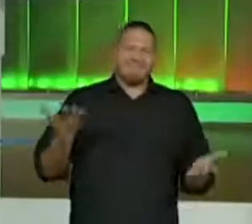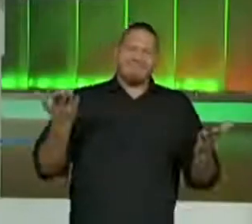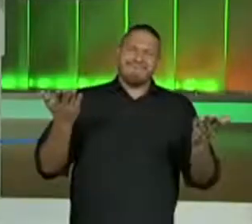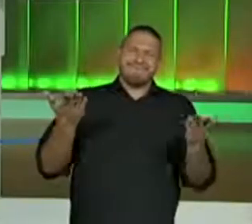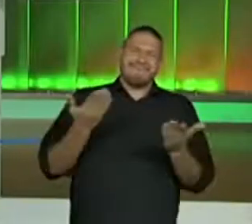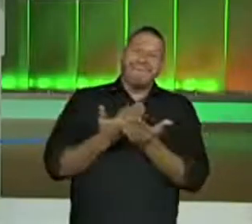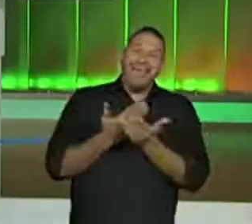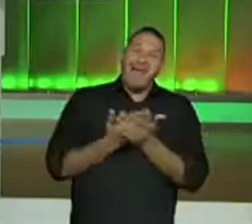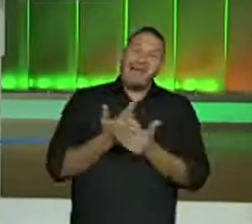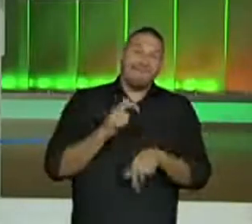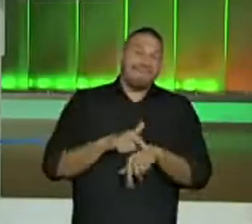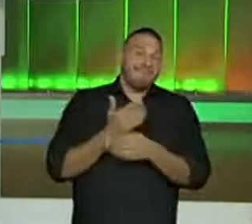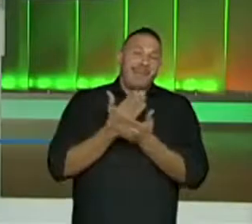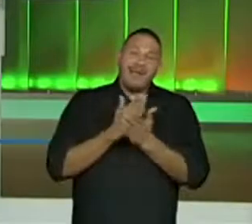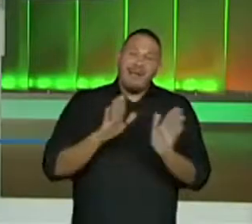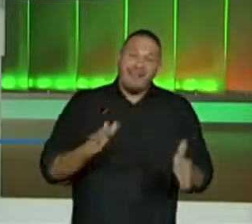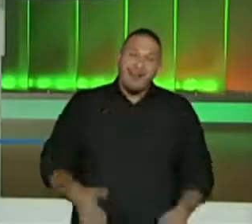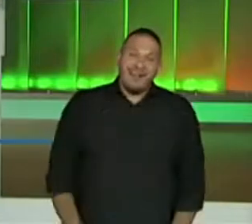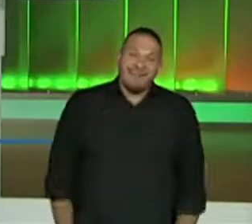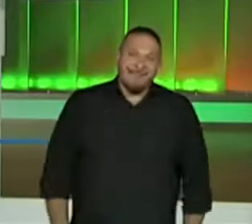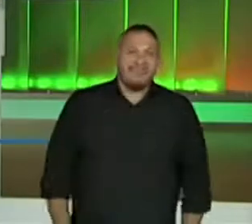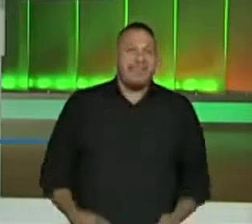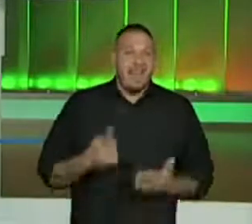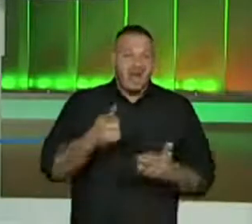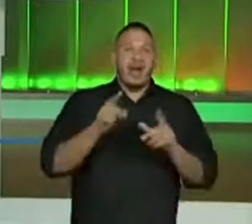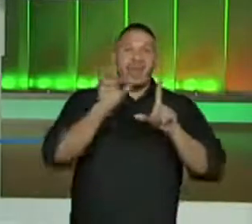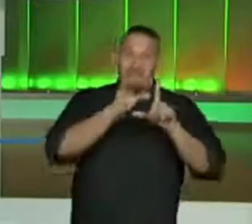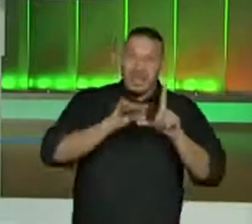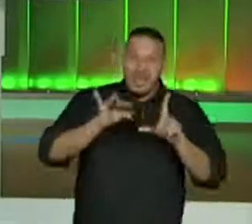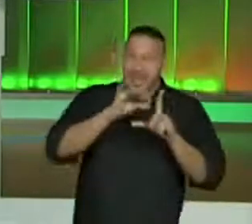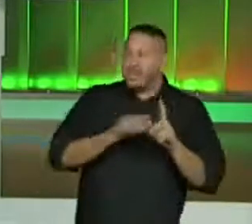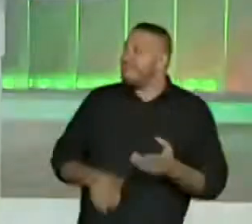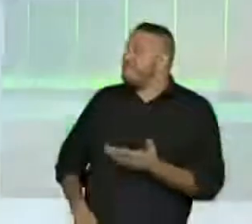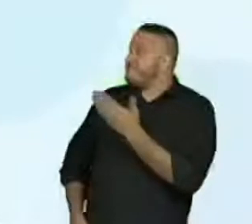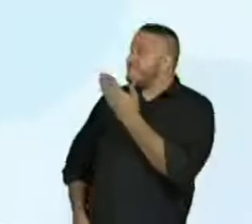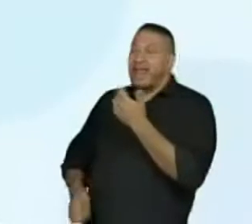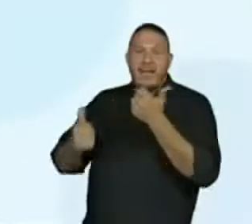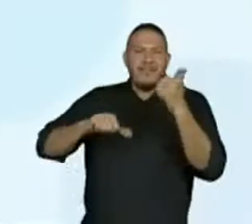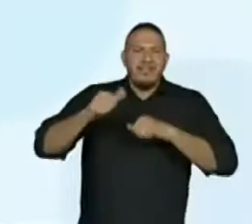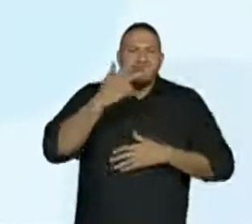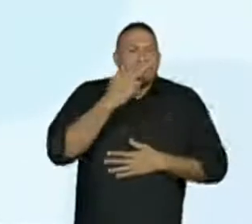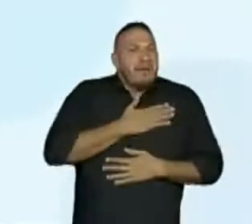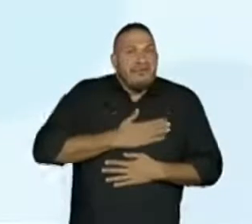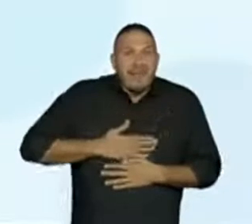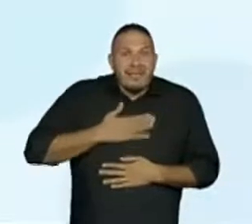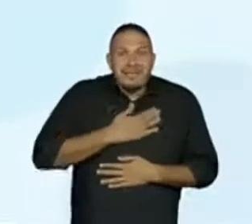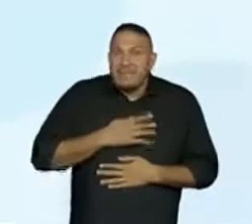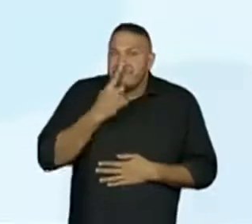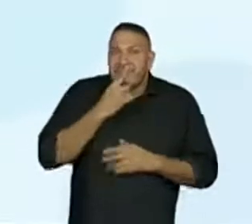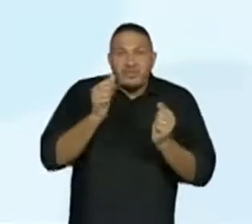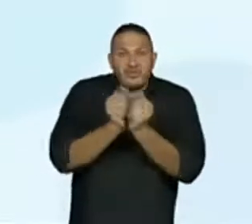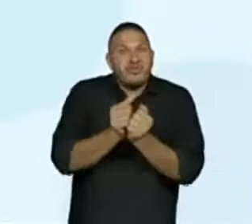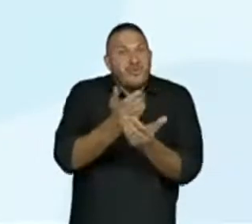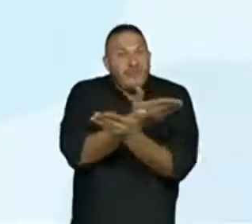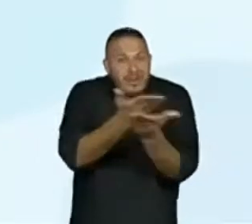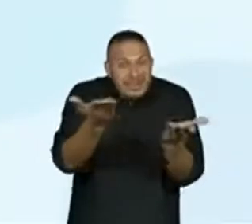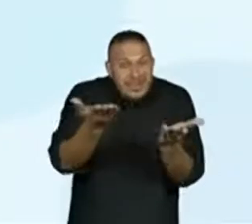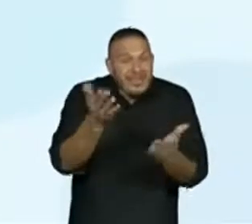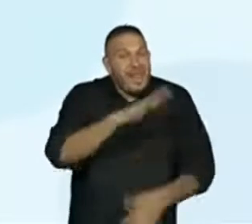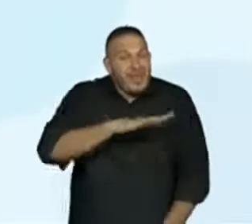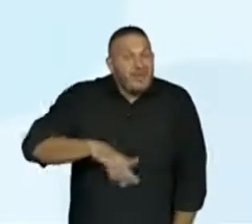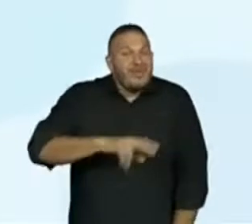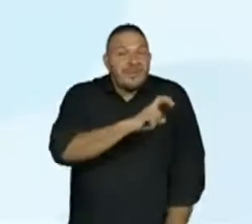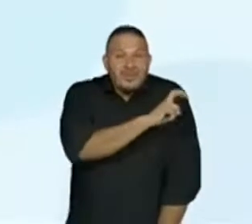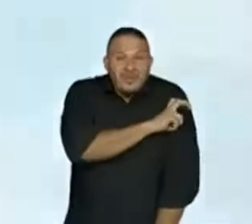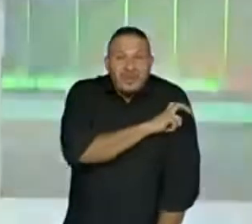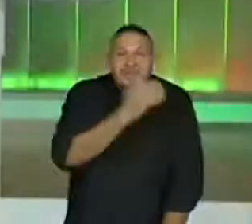ao final então eu tenho aqui uma tela em que você pode fazer a sua avaliação foi um prazer estar com vocês estudantes do quinto ano muito obrigado